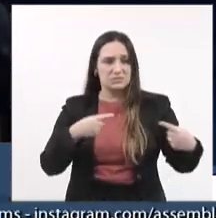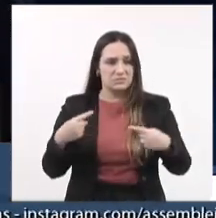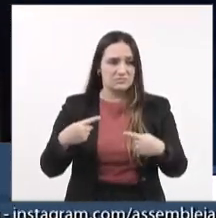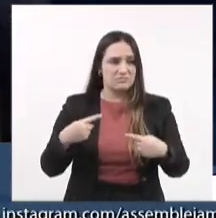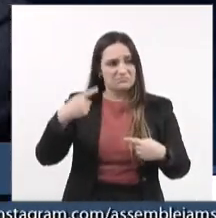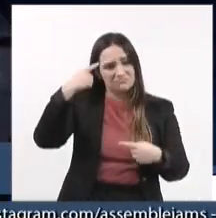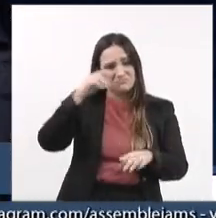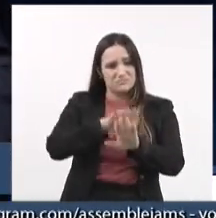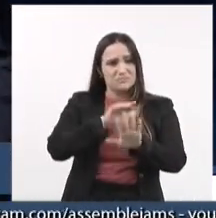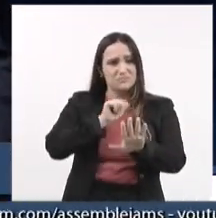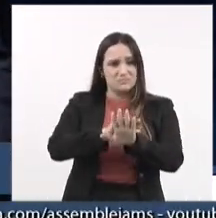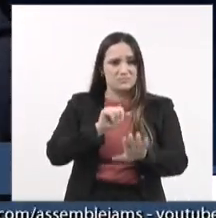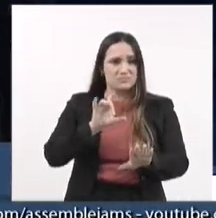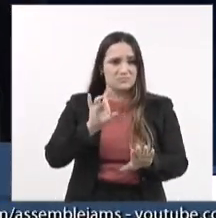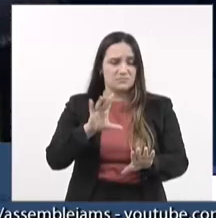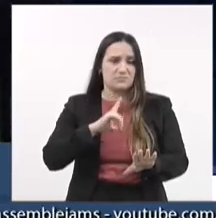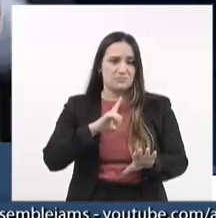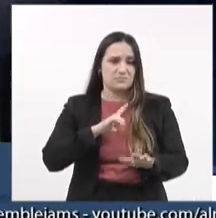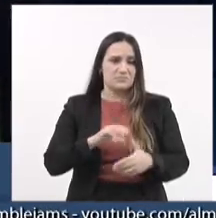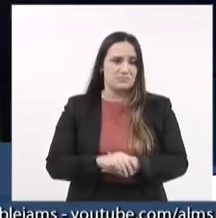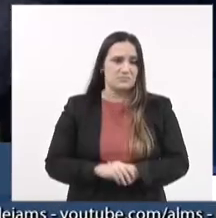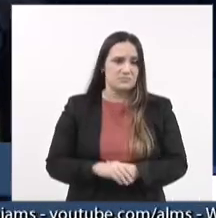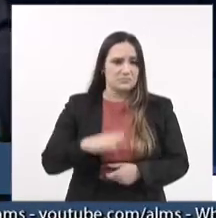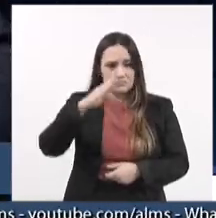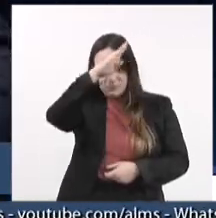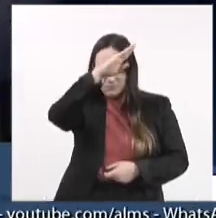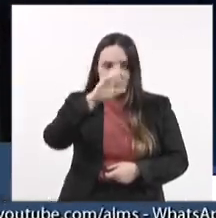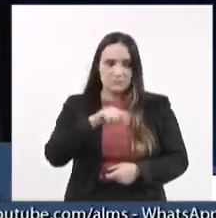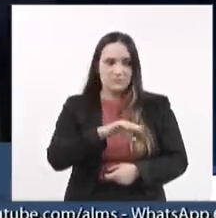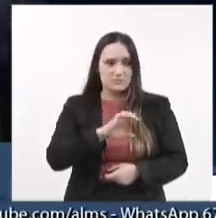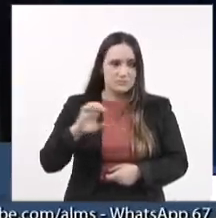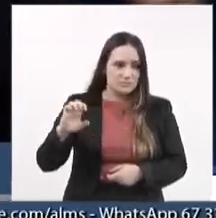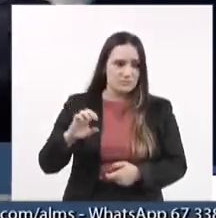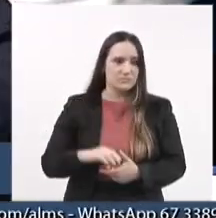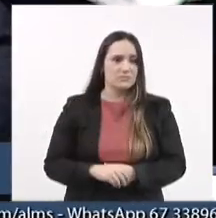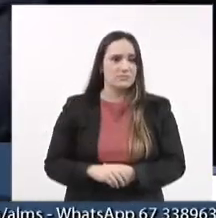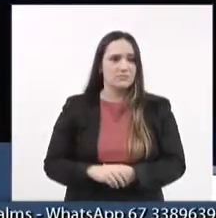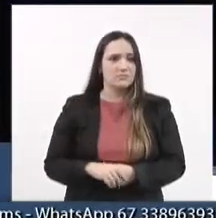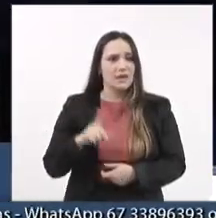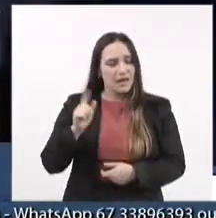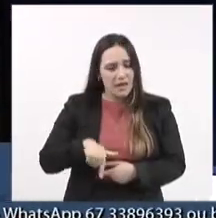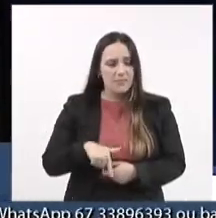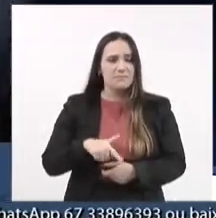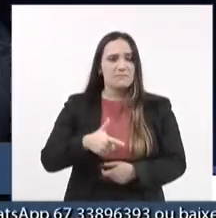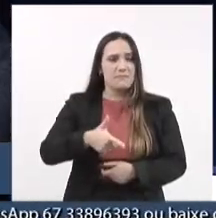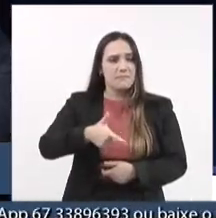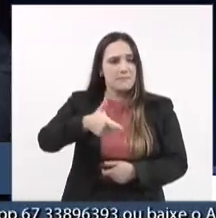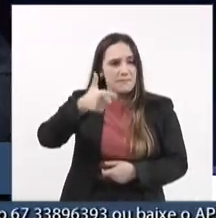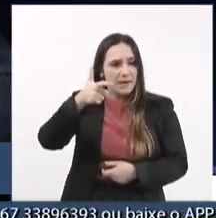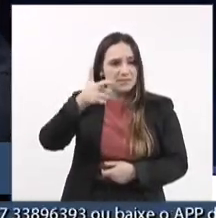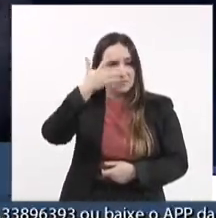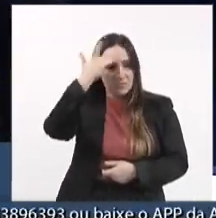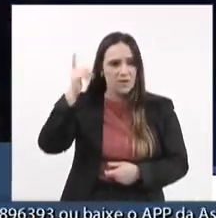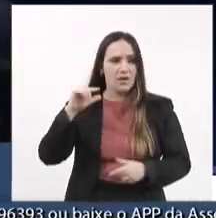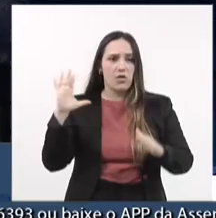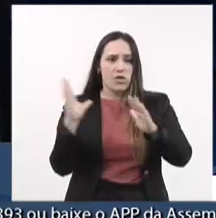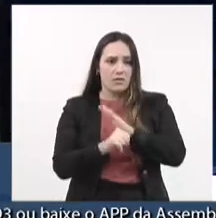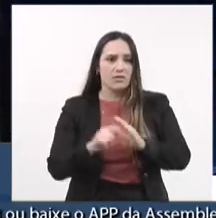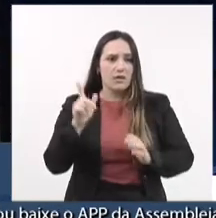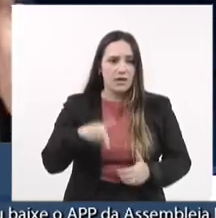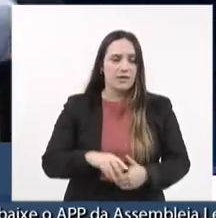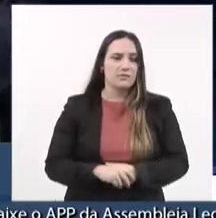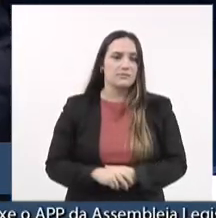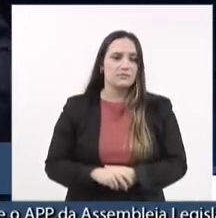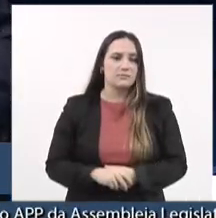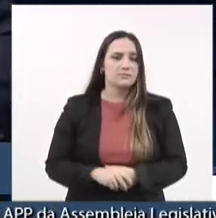ideológica que se traz aqui. E que o Bolsonaro é de extrema direita e é genocida e é um golpista, ele